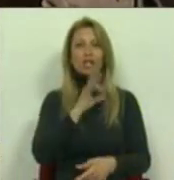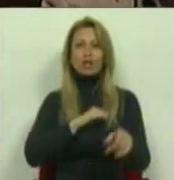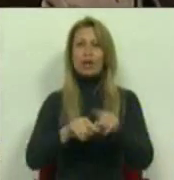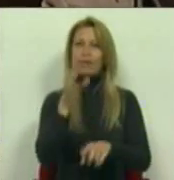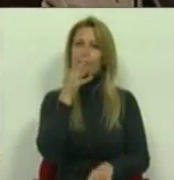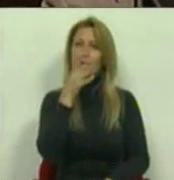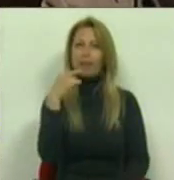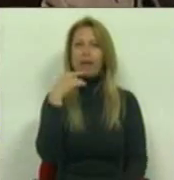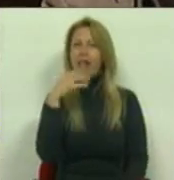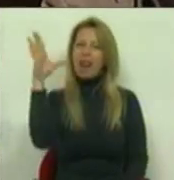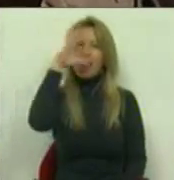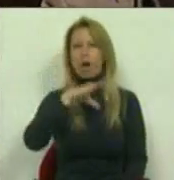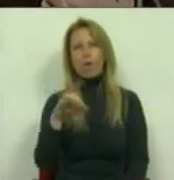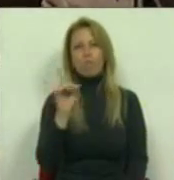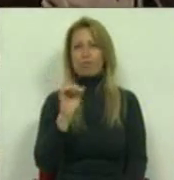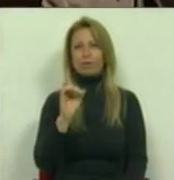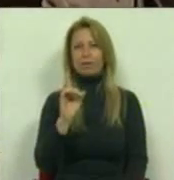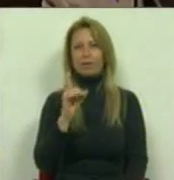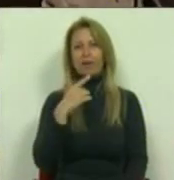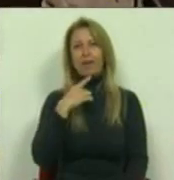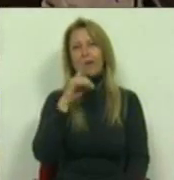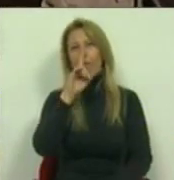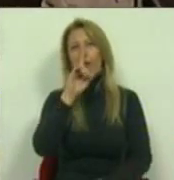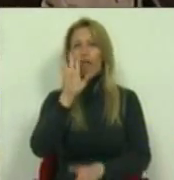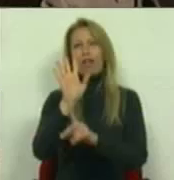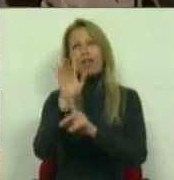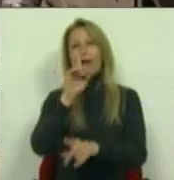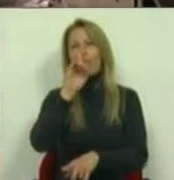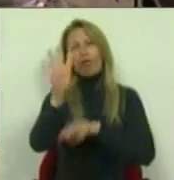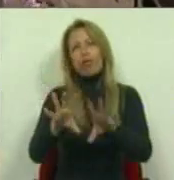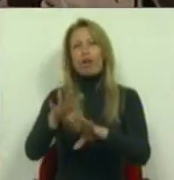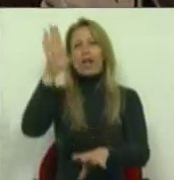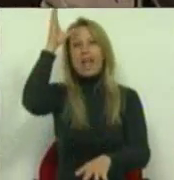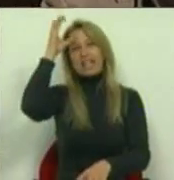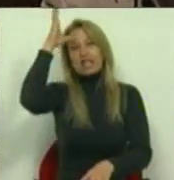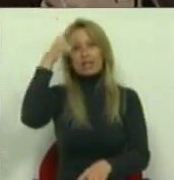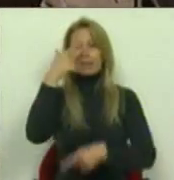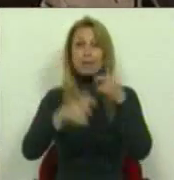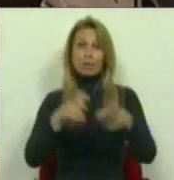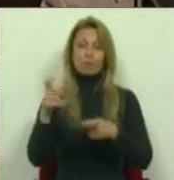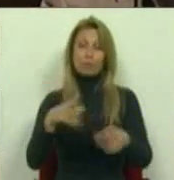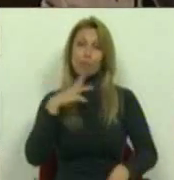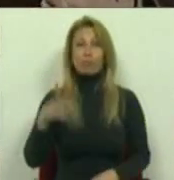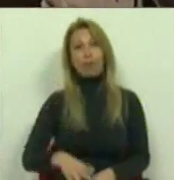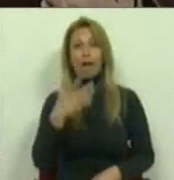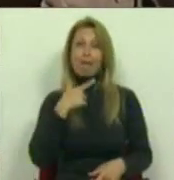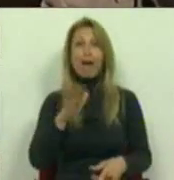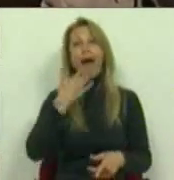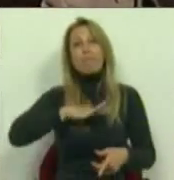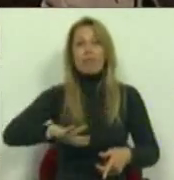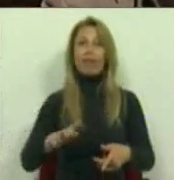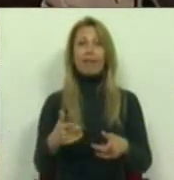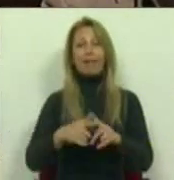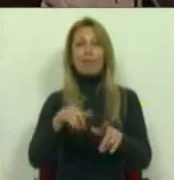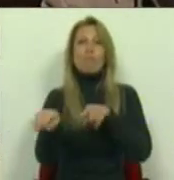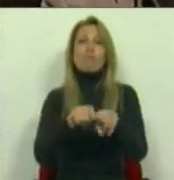abuse da inteligência dos portugueses, usando tão descaradamente a política dos genéricos como a peninha no chapéu